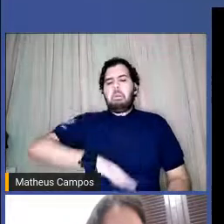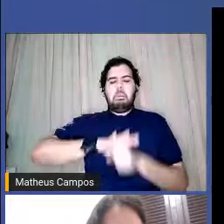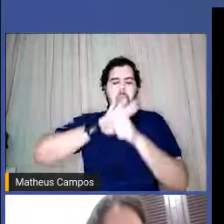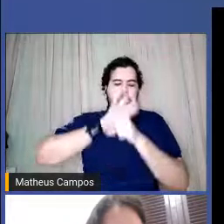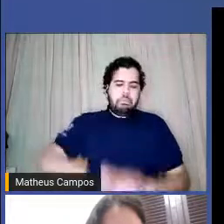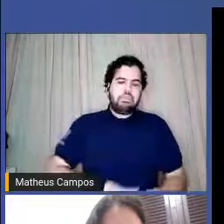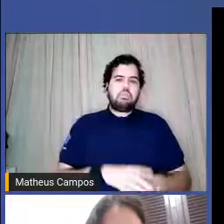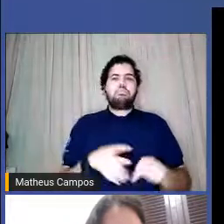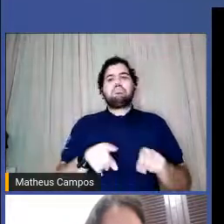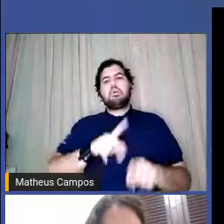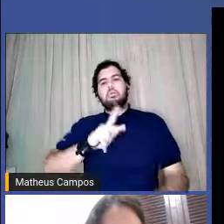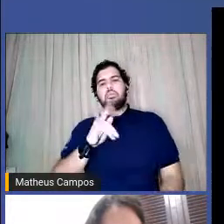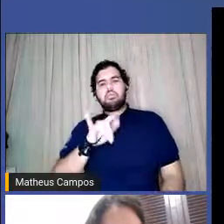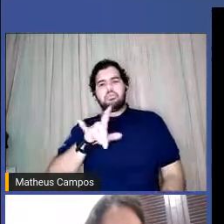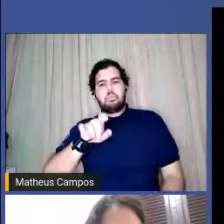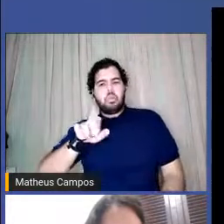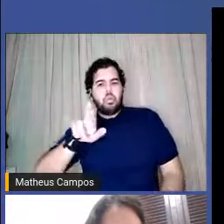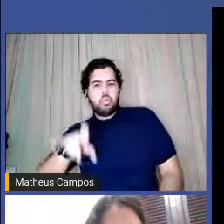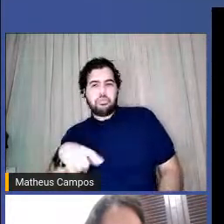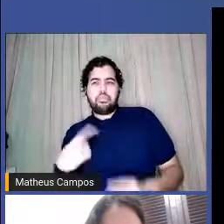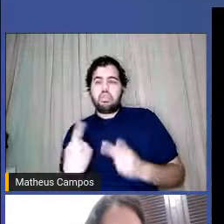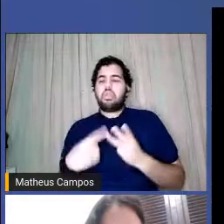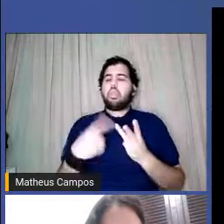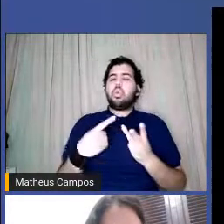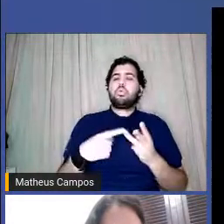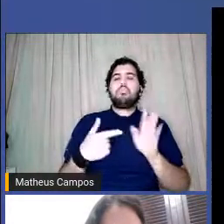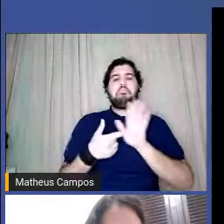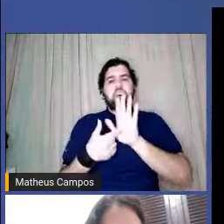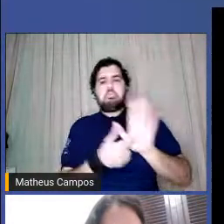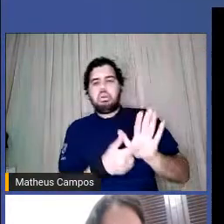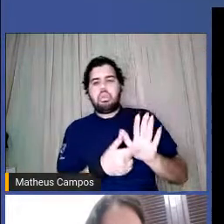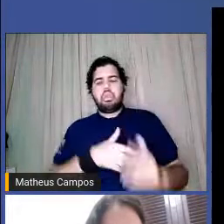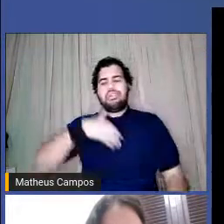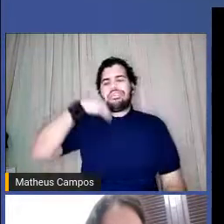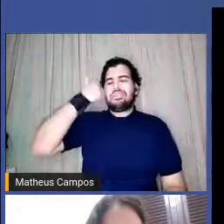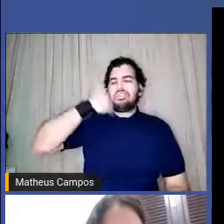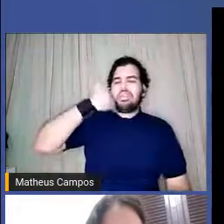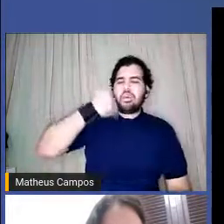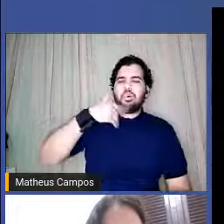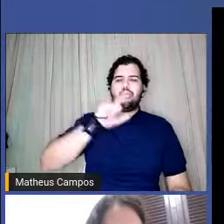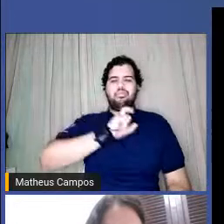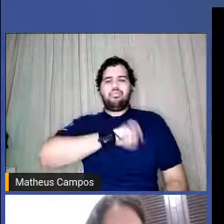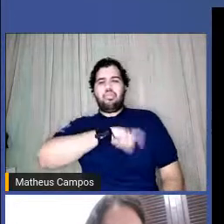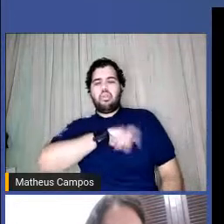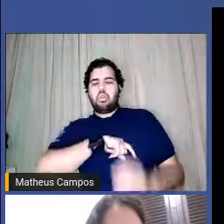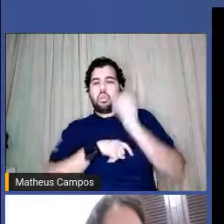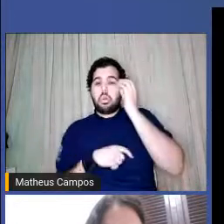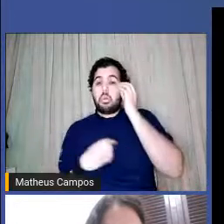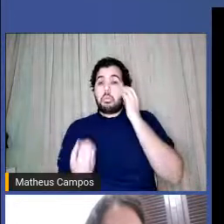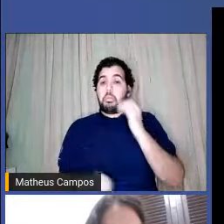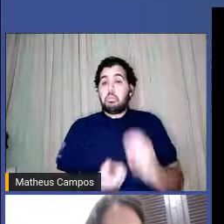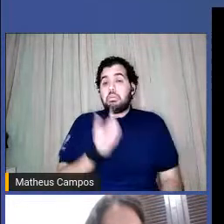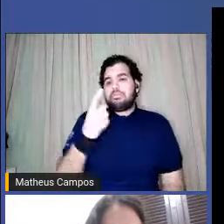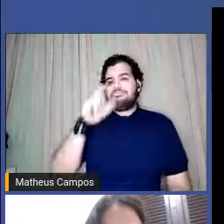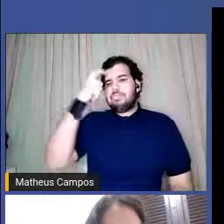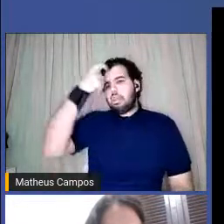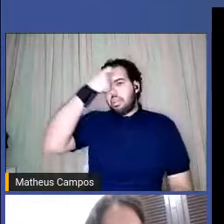hipossexualizado, rechaçado em meio a canalices, criadas pela minha própria concepção de beleza.